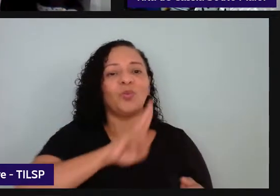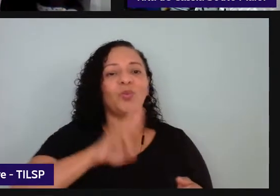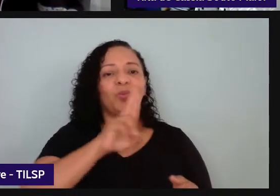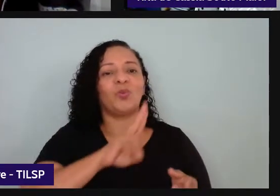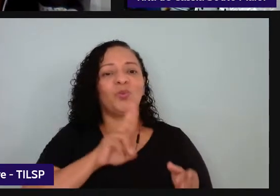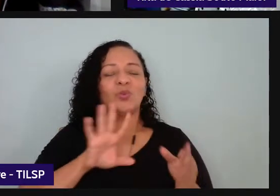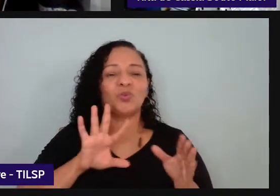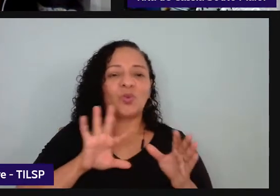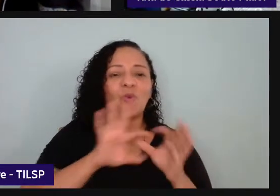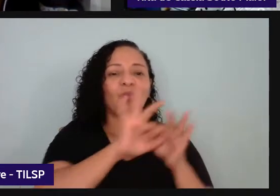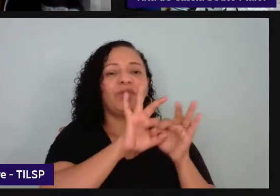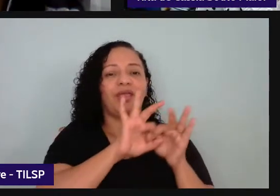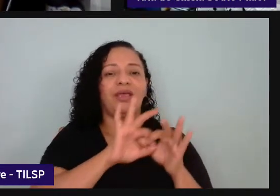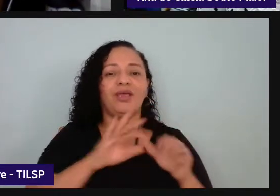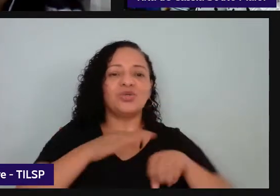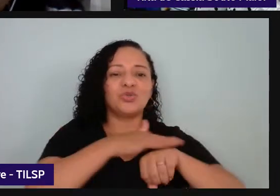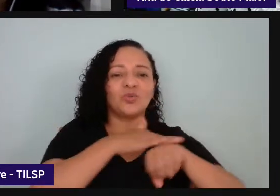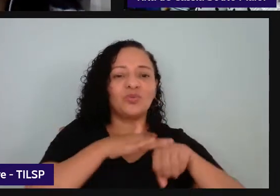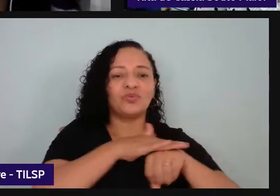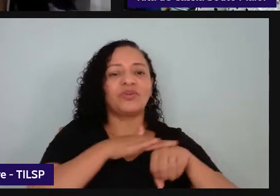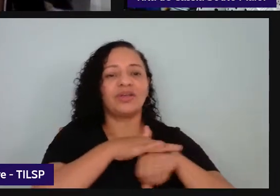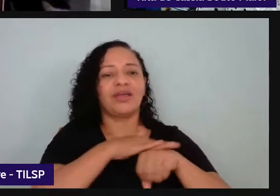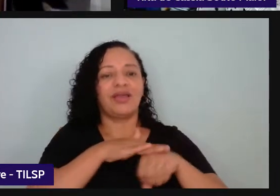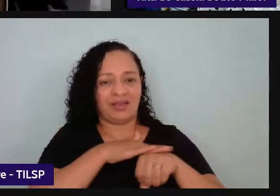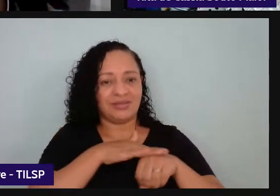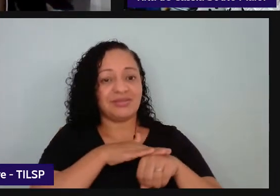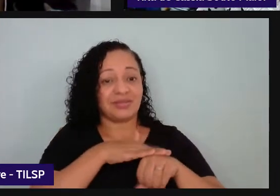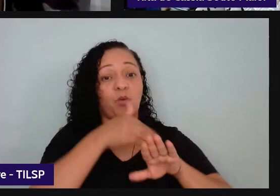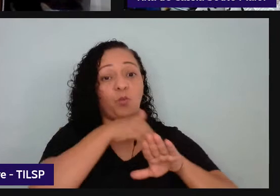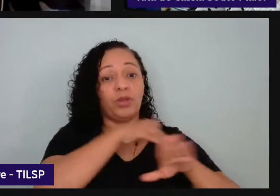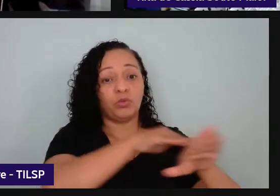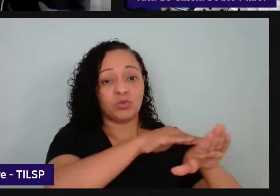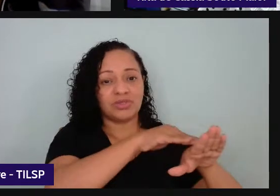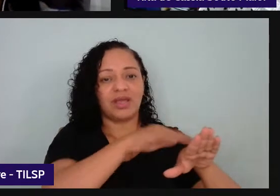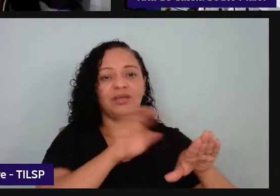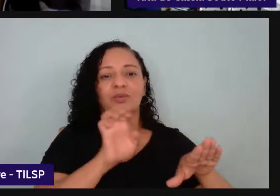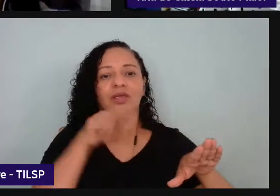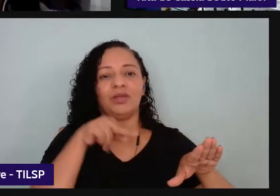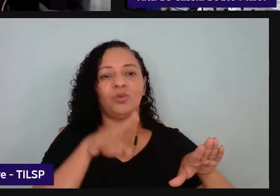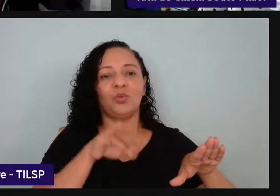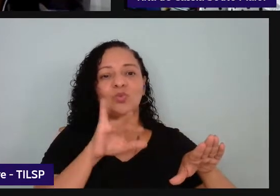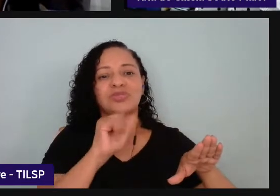conversa do discurso do enunciado se eu for para a perspectiva bactiniana